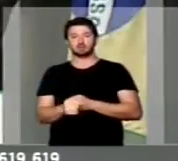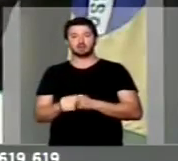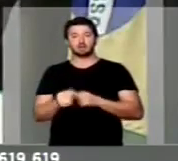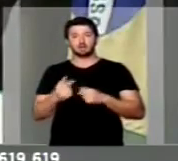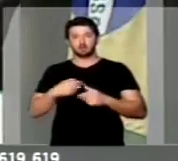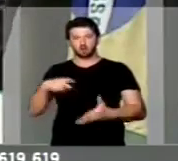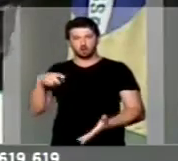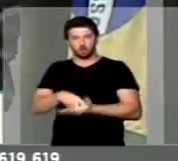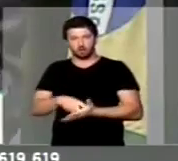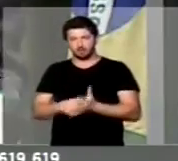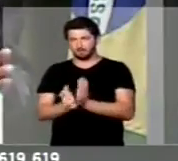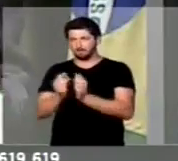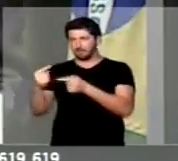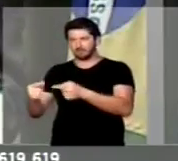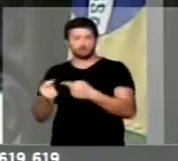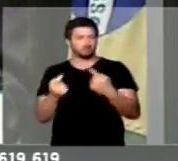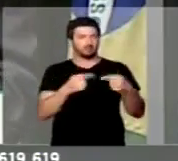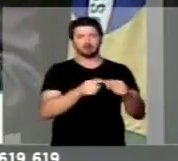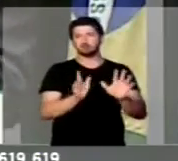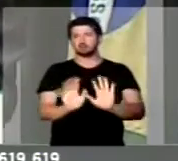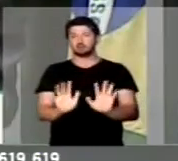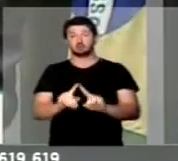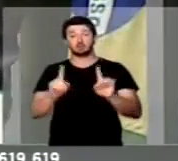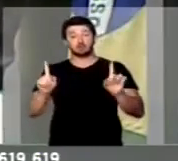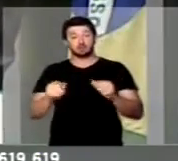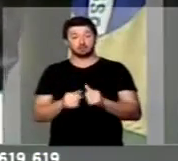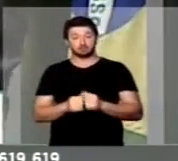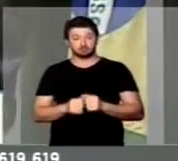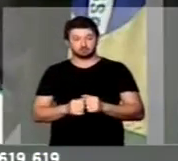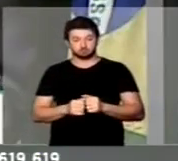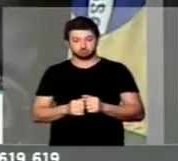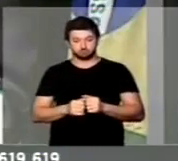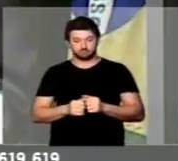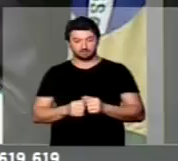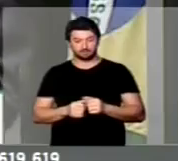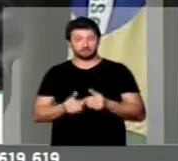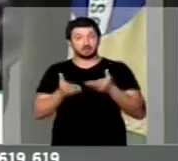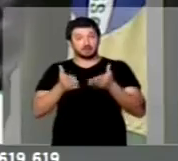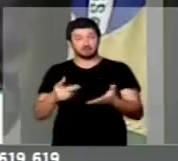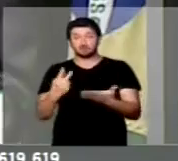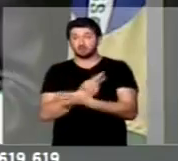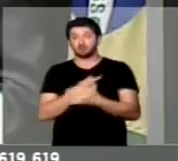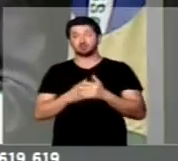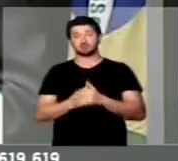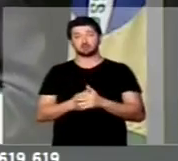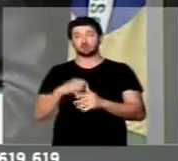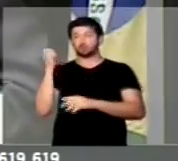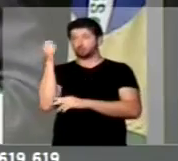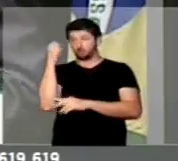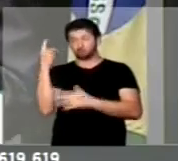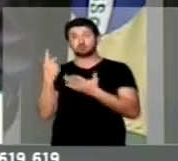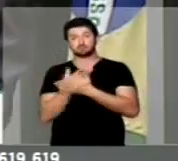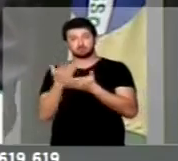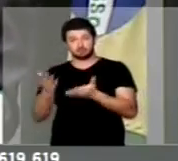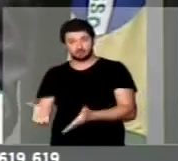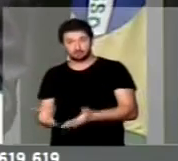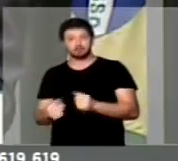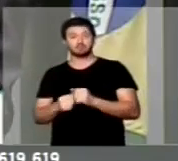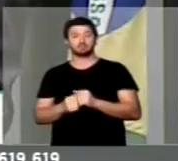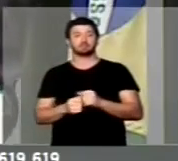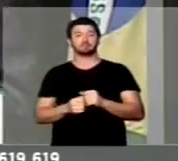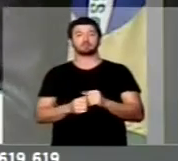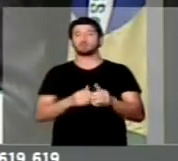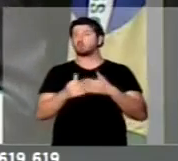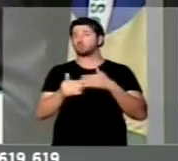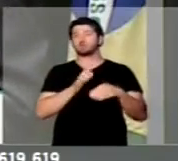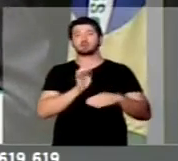estou condenando um partido ou outro partido, mas é o que está acontecendo. Acontece no Rio Grande do Sul, acontece em